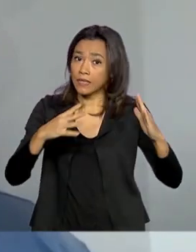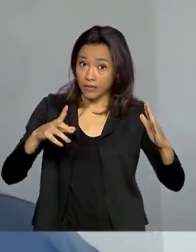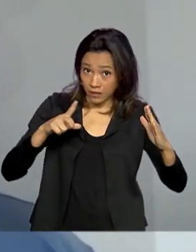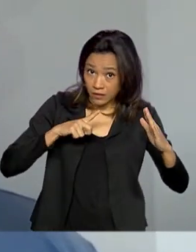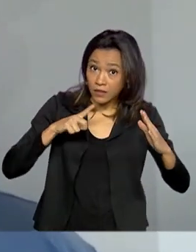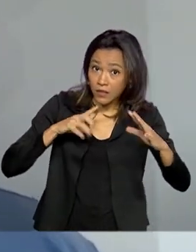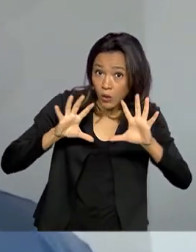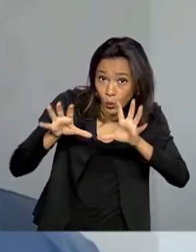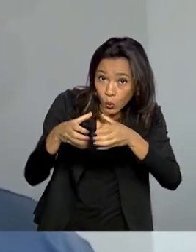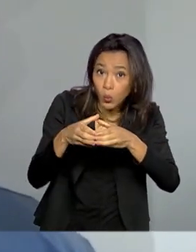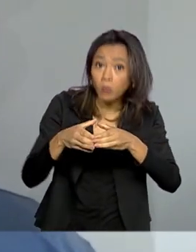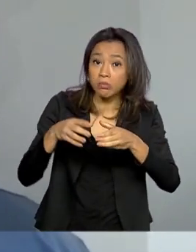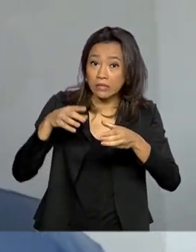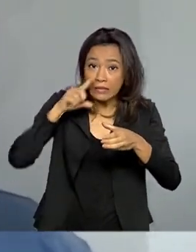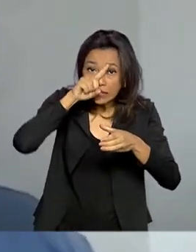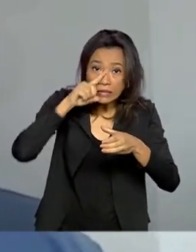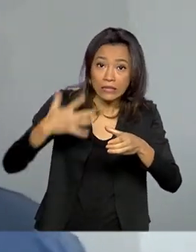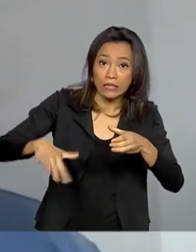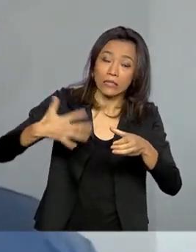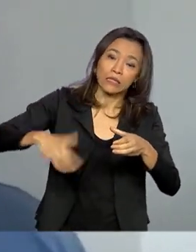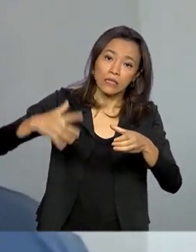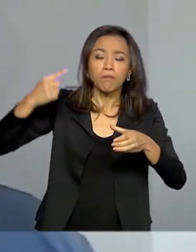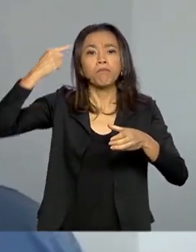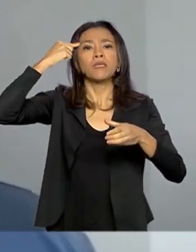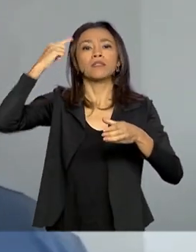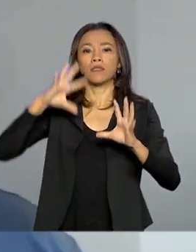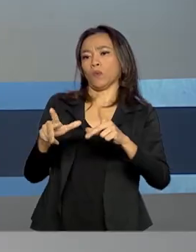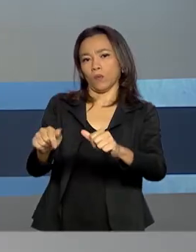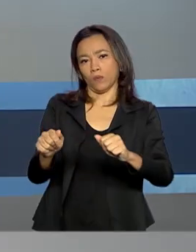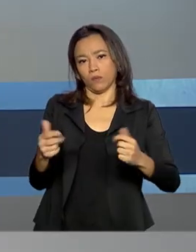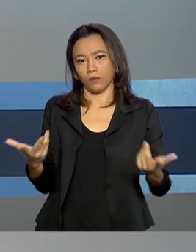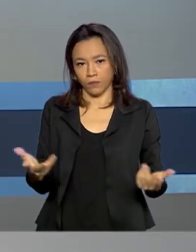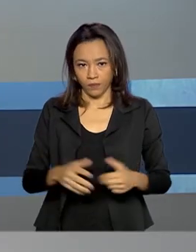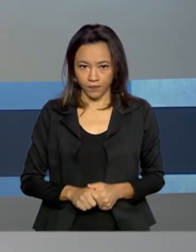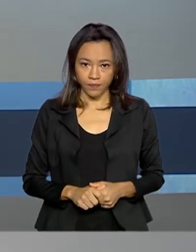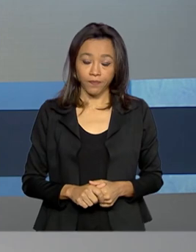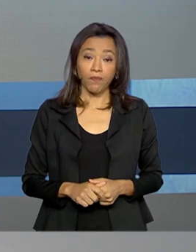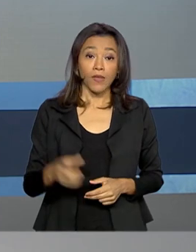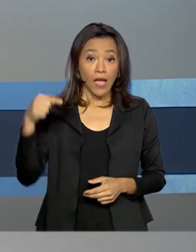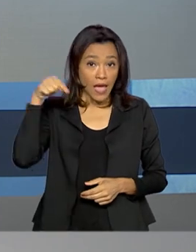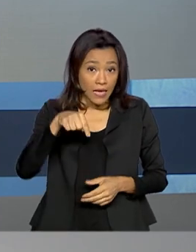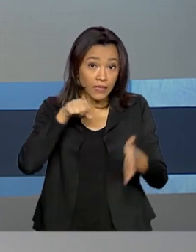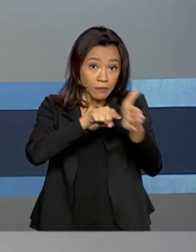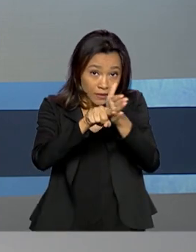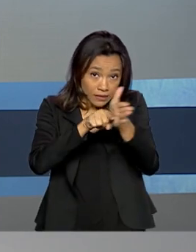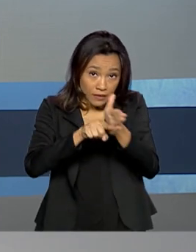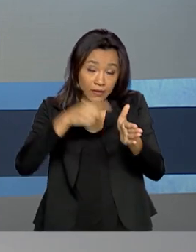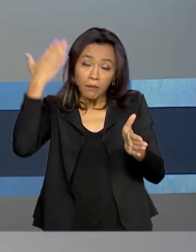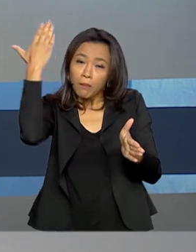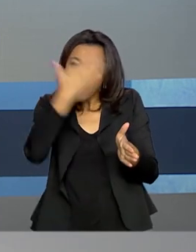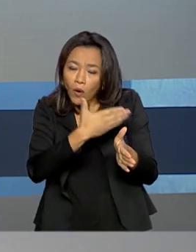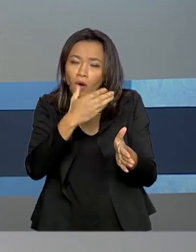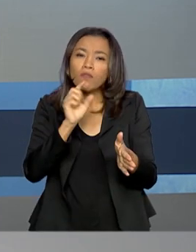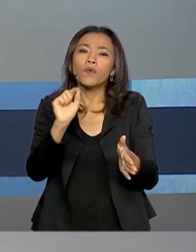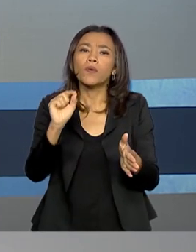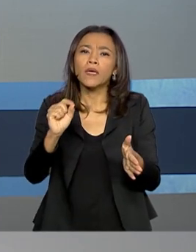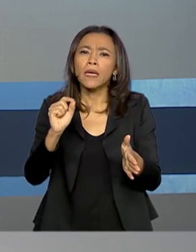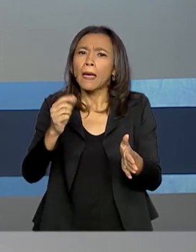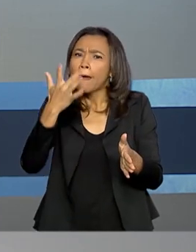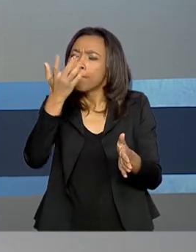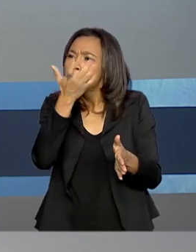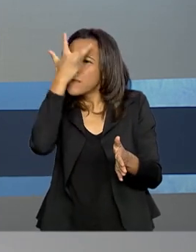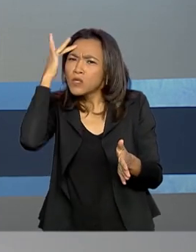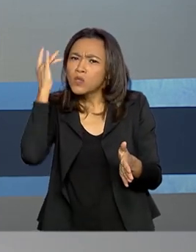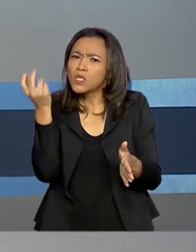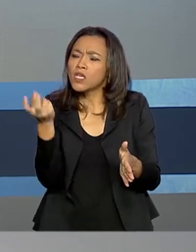risco. Este é o momento de pensar em todos e agir por todos. A pesquisa Vigitel revela também que a quantidade de fumantes